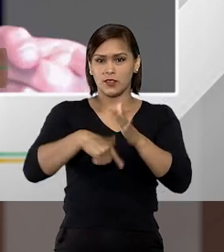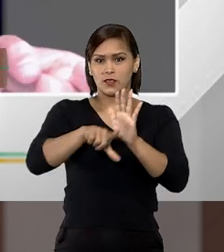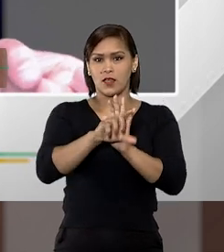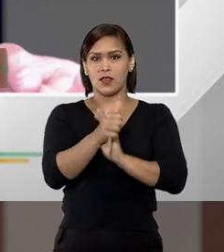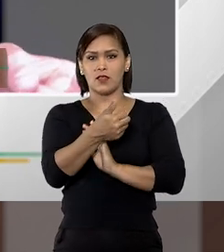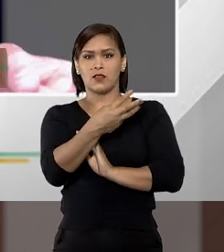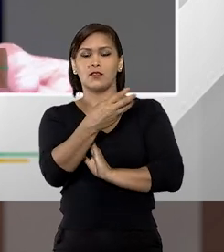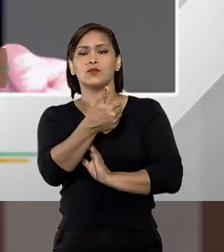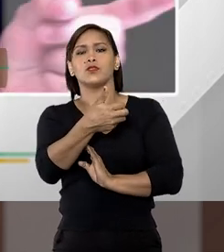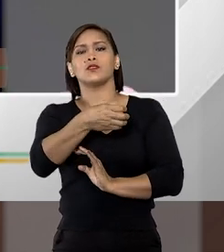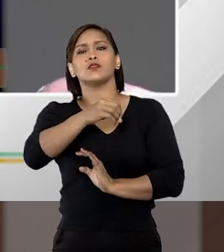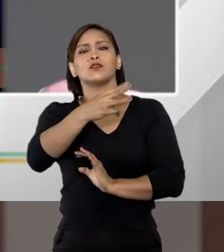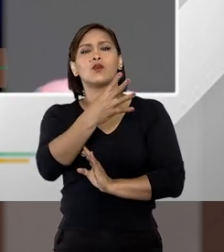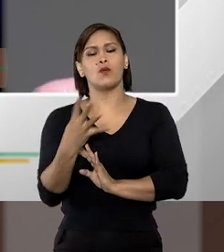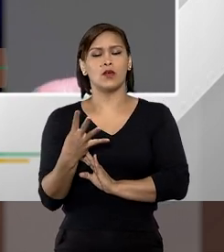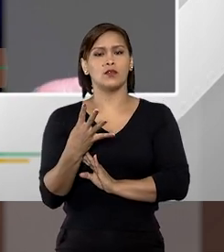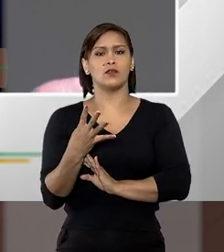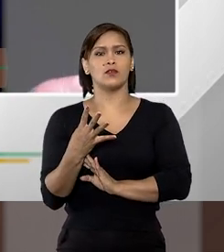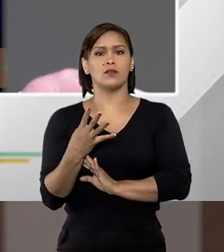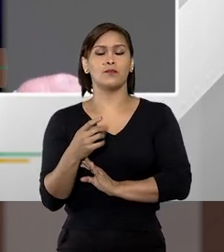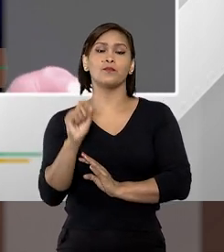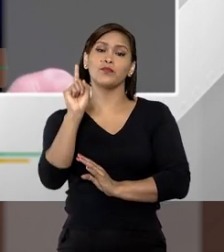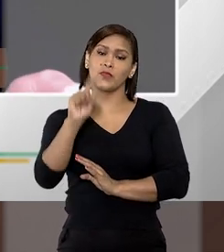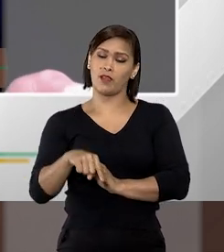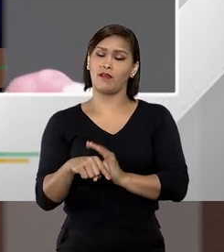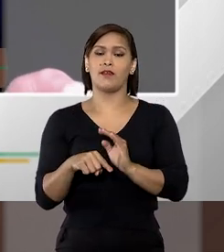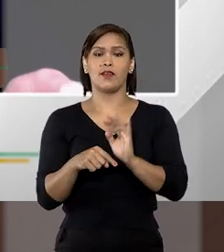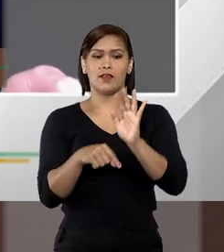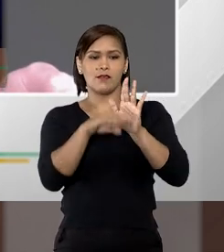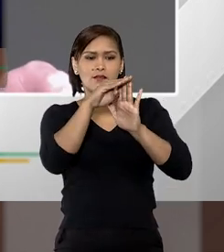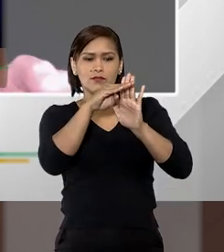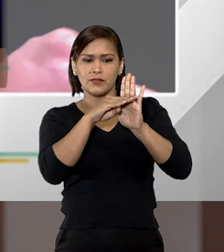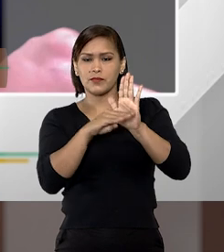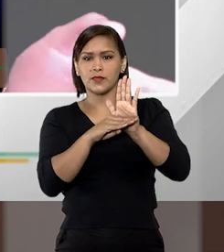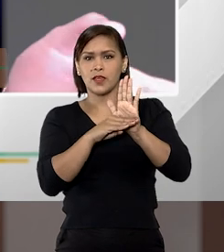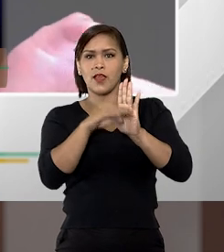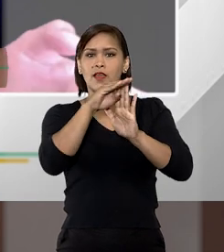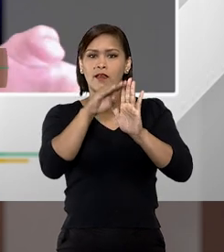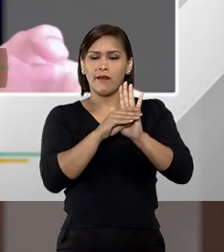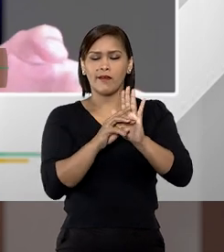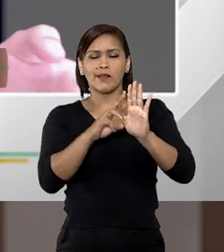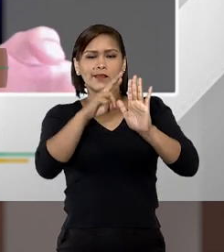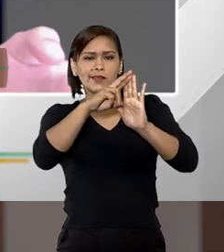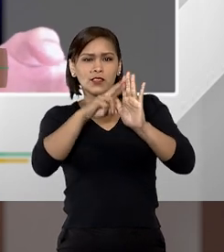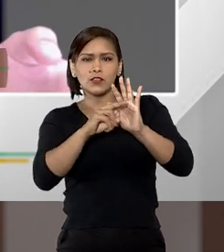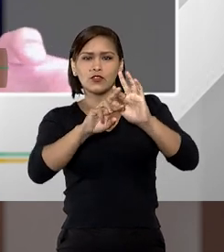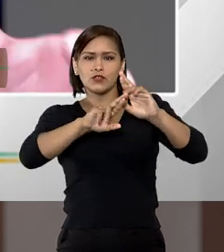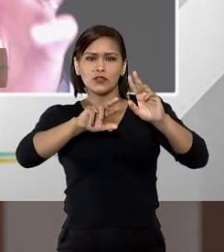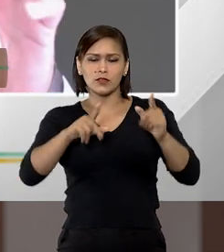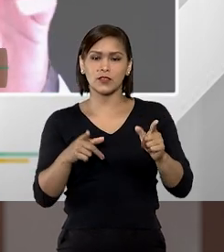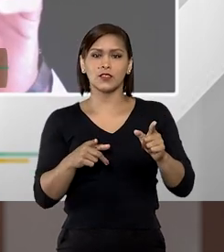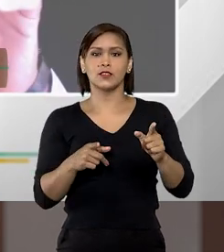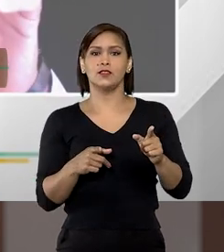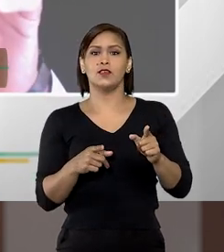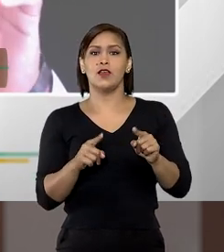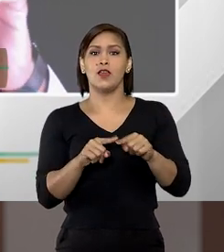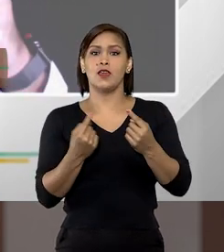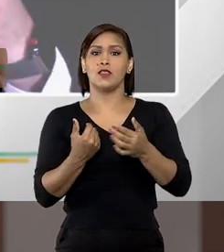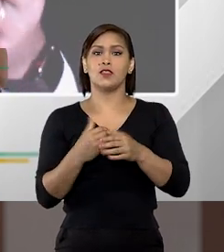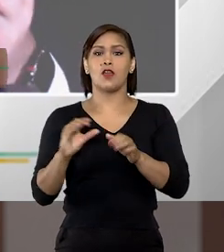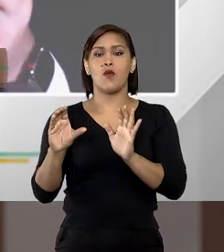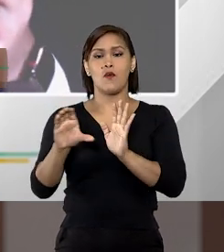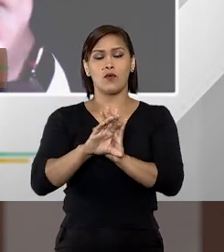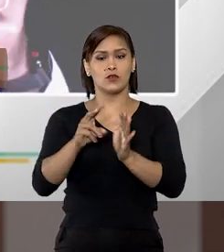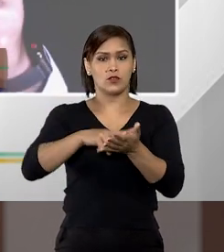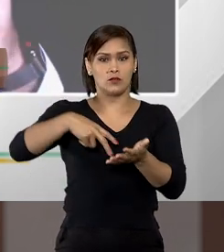3.104 era tipificada. Então, o Código Penal,